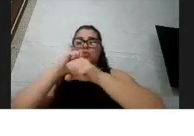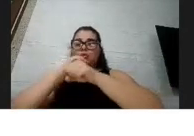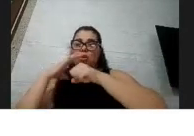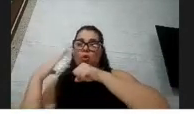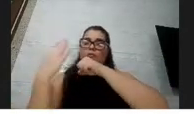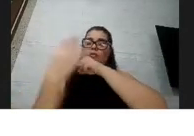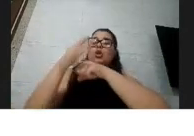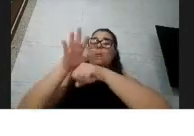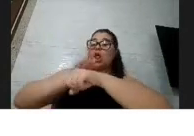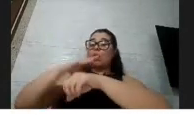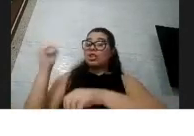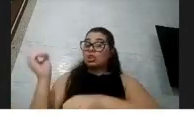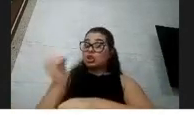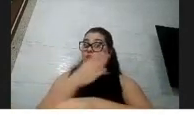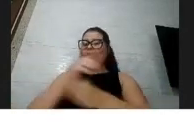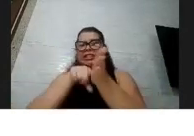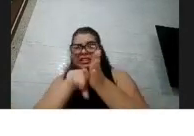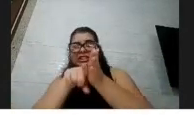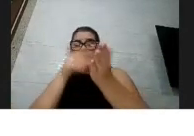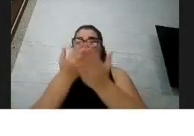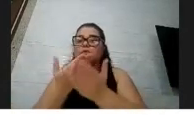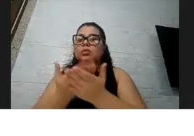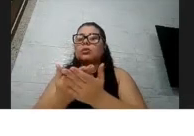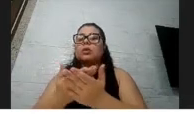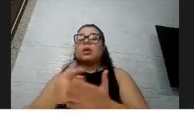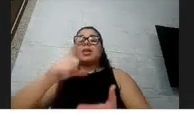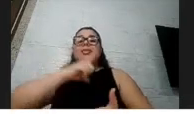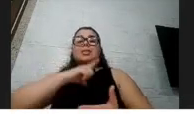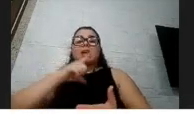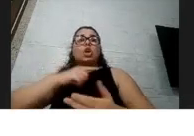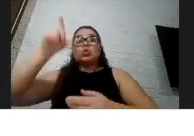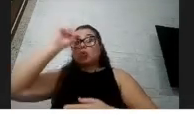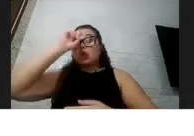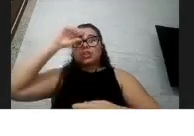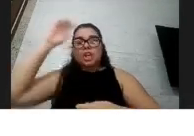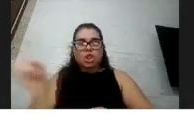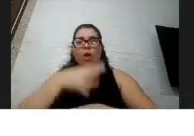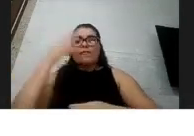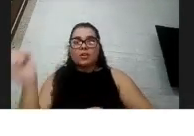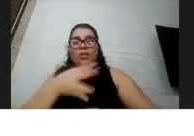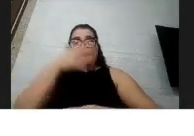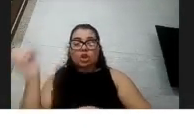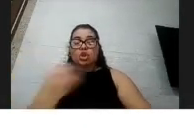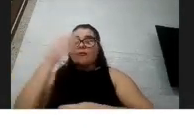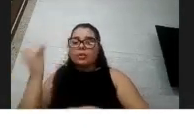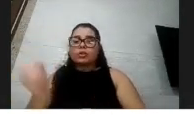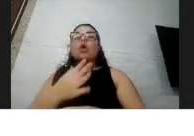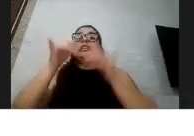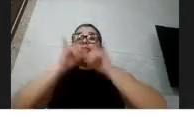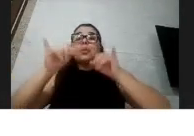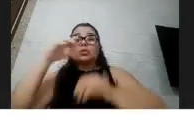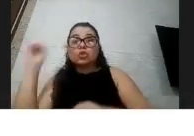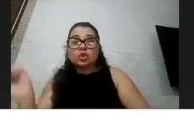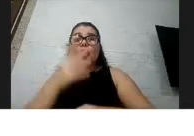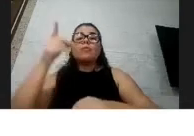e está sendo muito estudada, a gente tem publicações diárias e às vezes alguma informação que